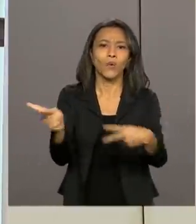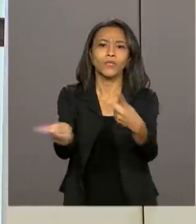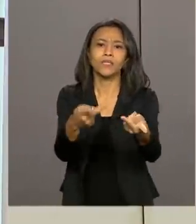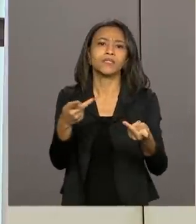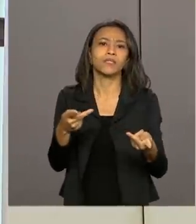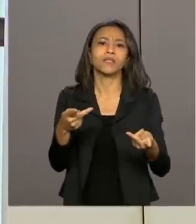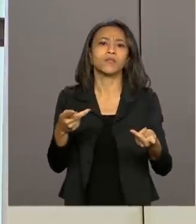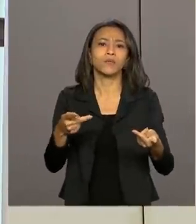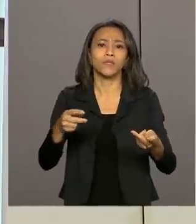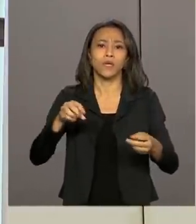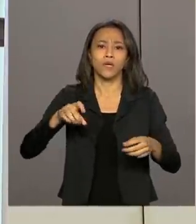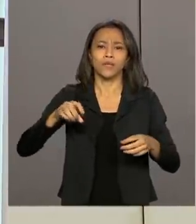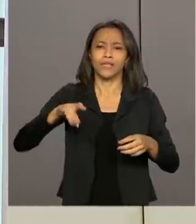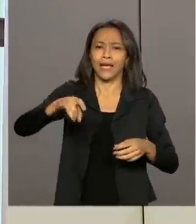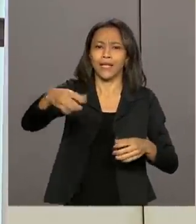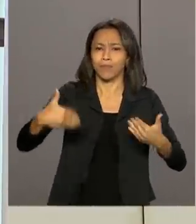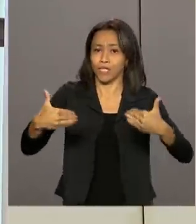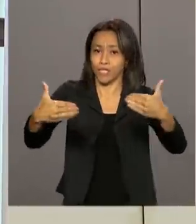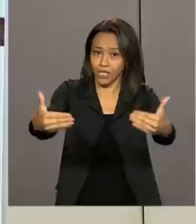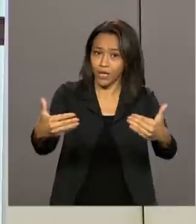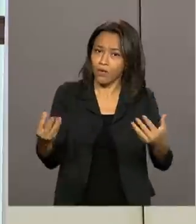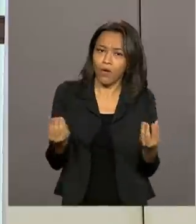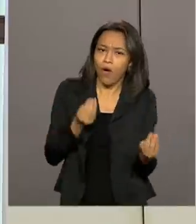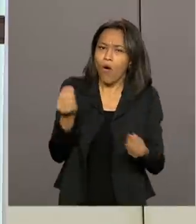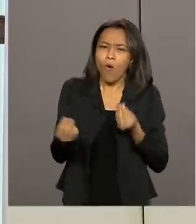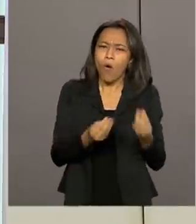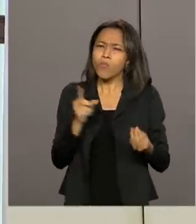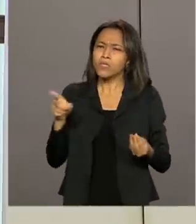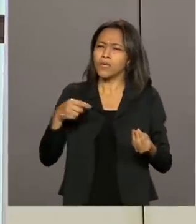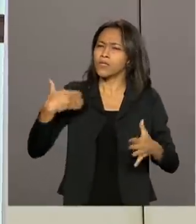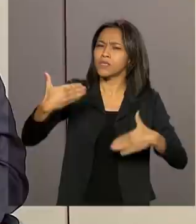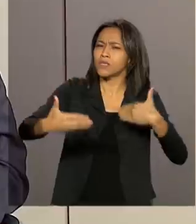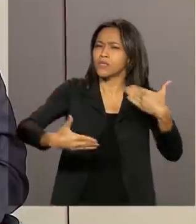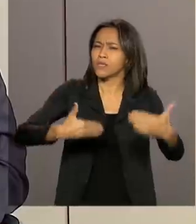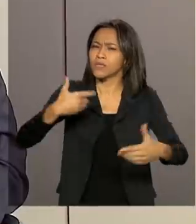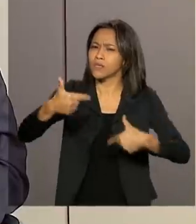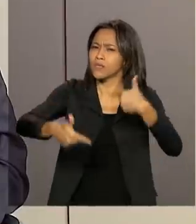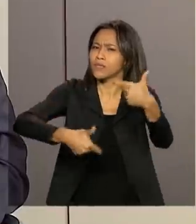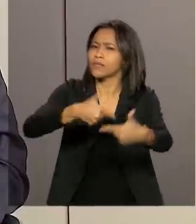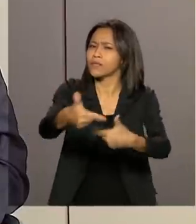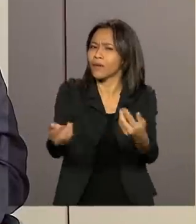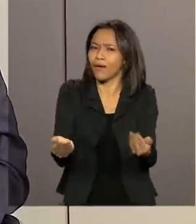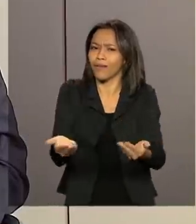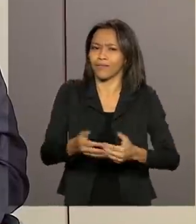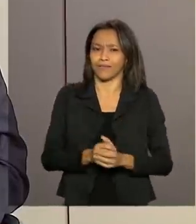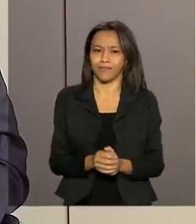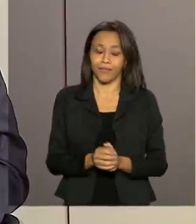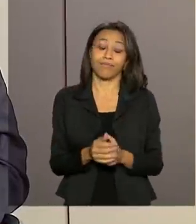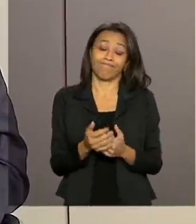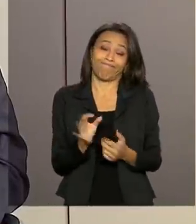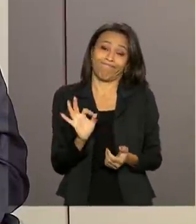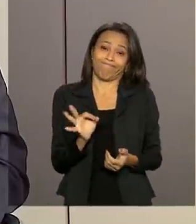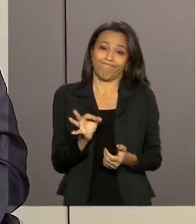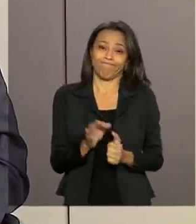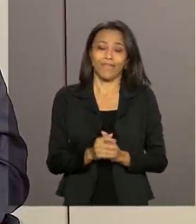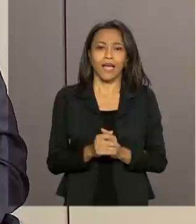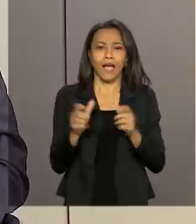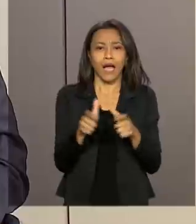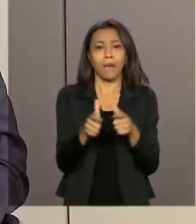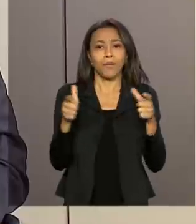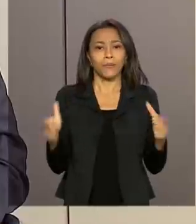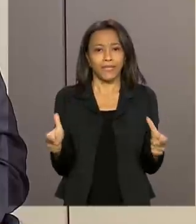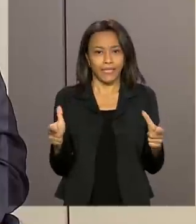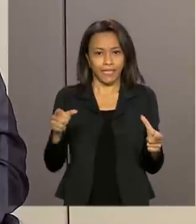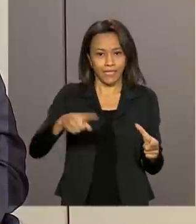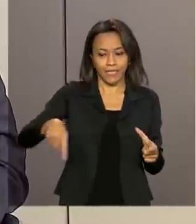ministérios no âmbito do governo federal. Como é que está sendo esse processo? A realidade, a maioria dos